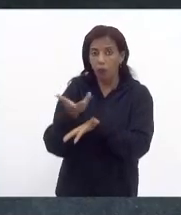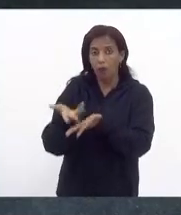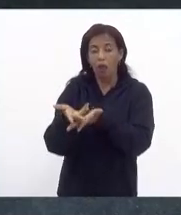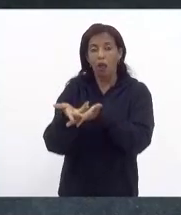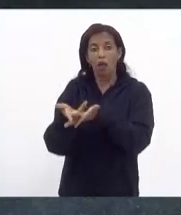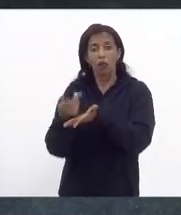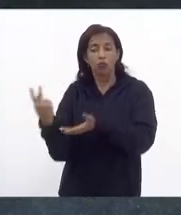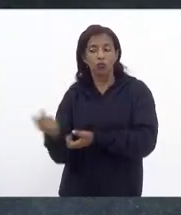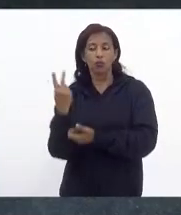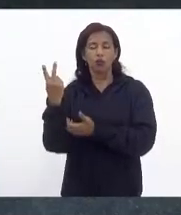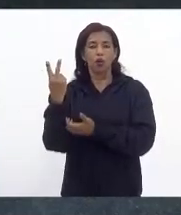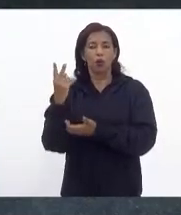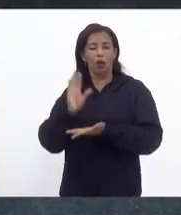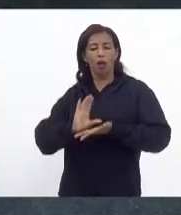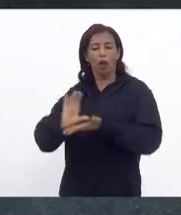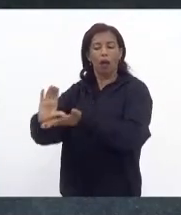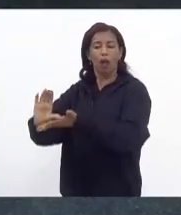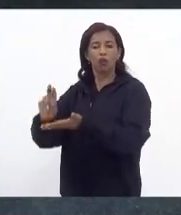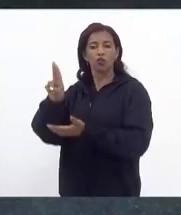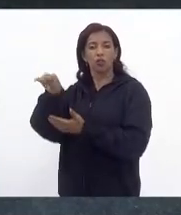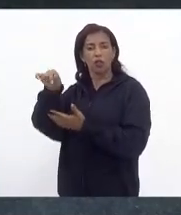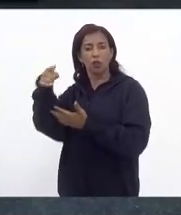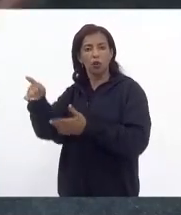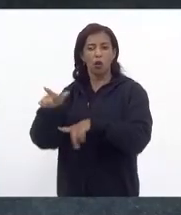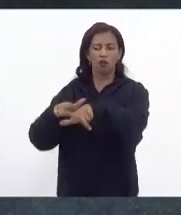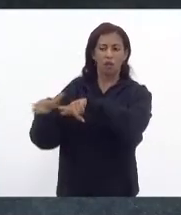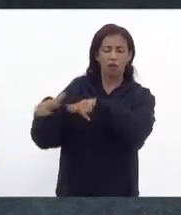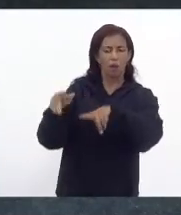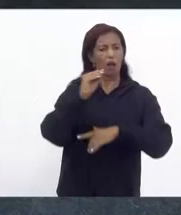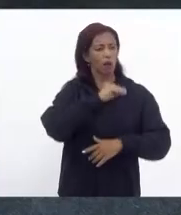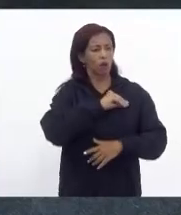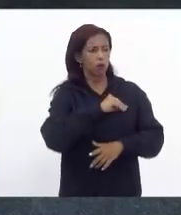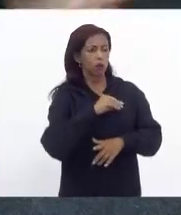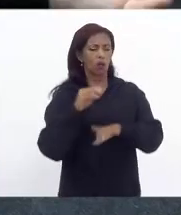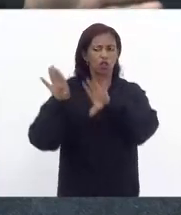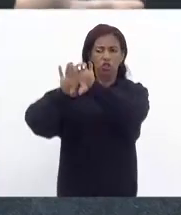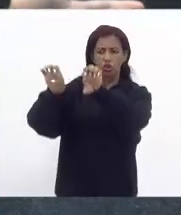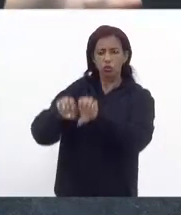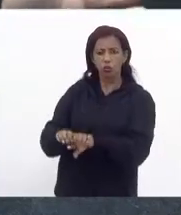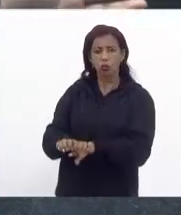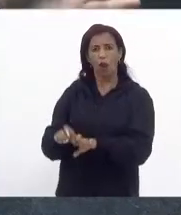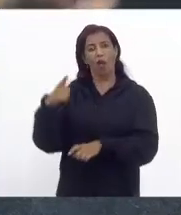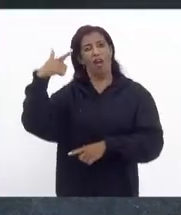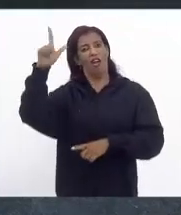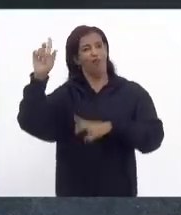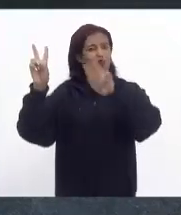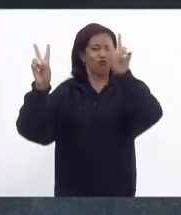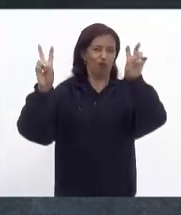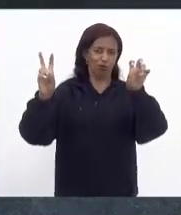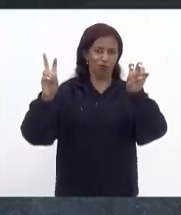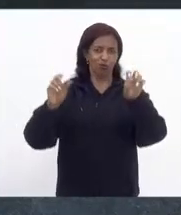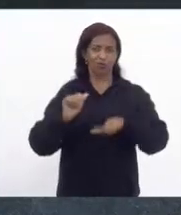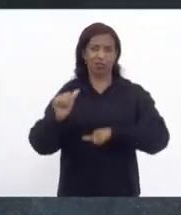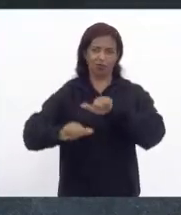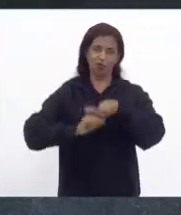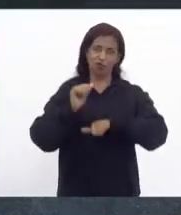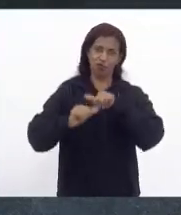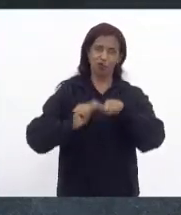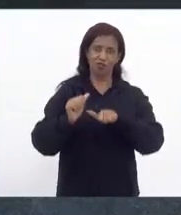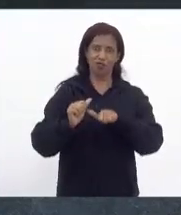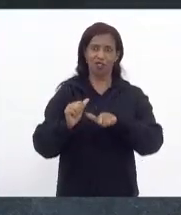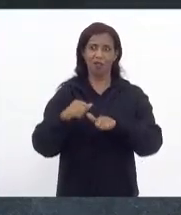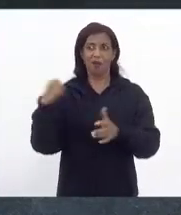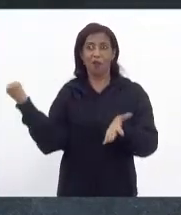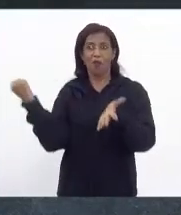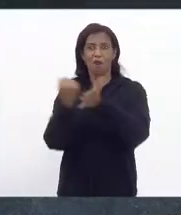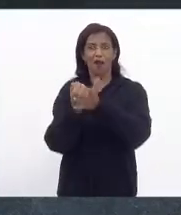ao invés de transferir para o caixa da União gerar trabalho gerar renda investir em infraestrutura aí é uma outra conversa aí muda aí muda aí passamos a ter